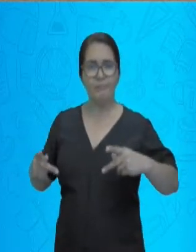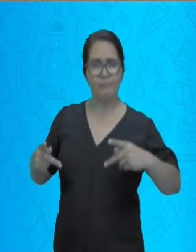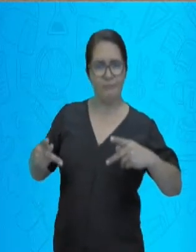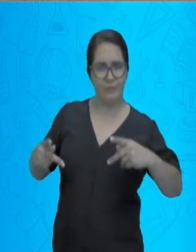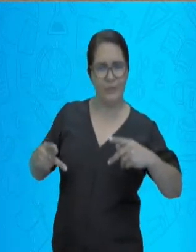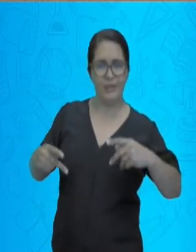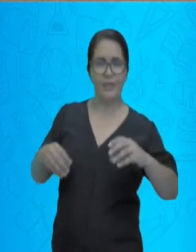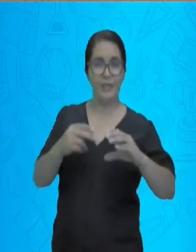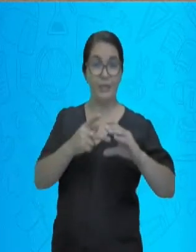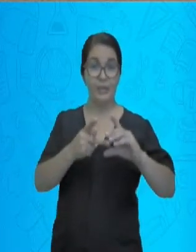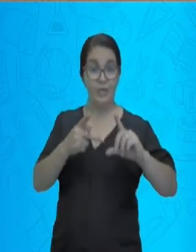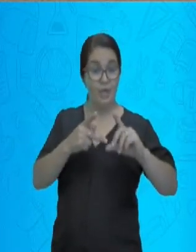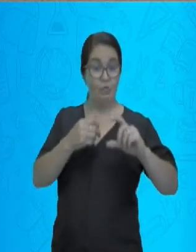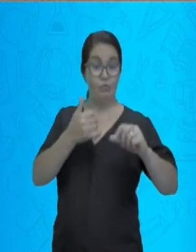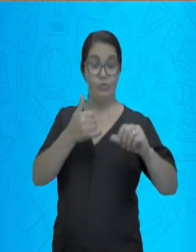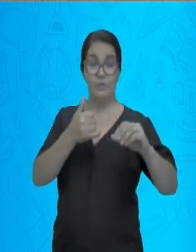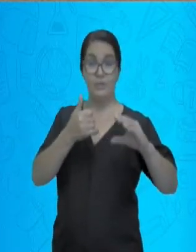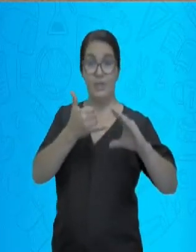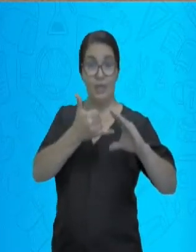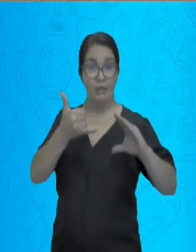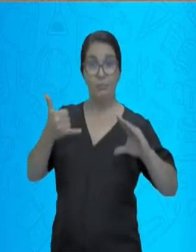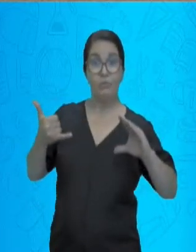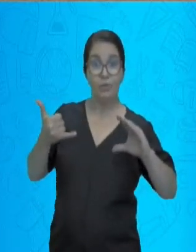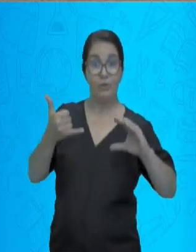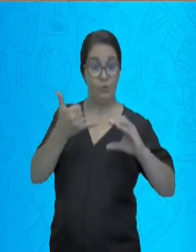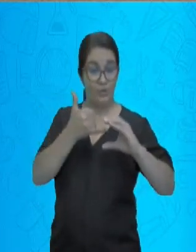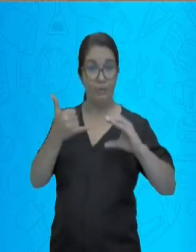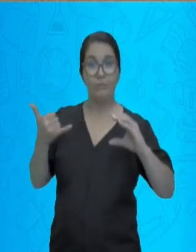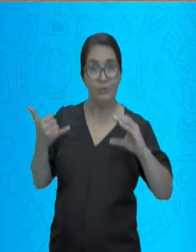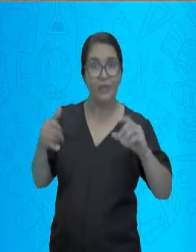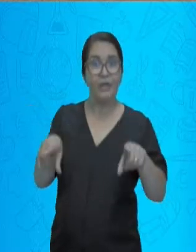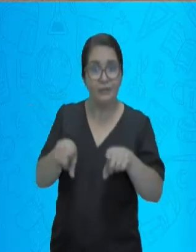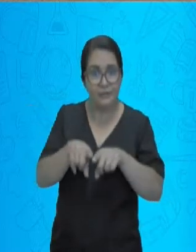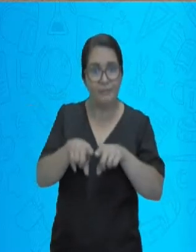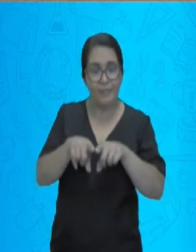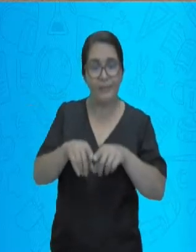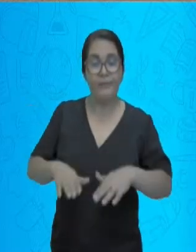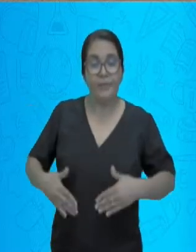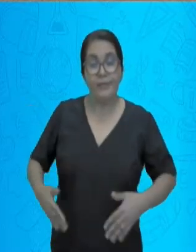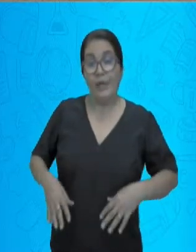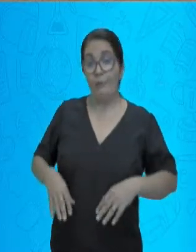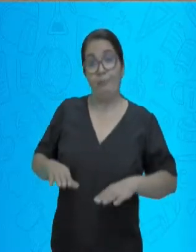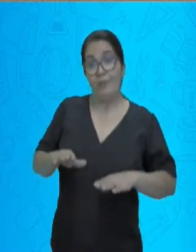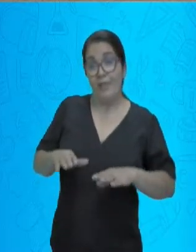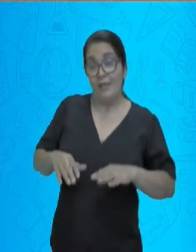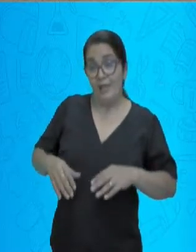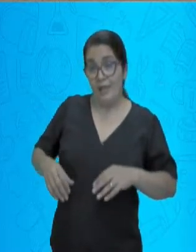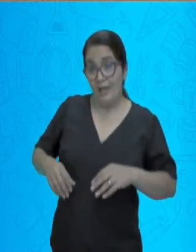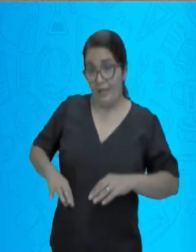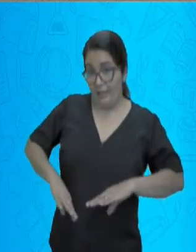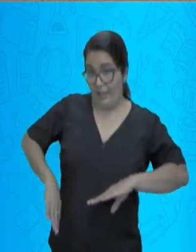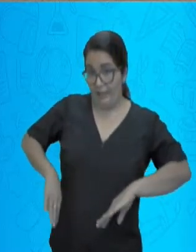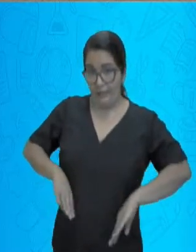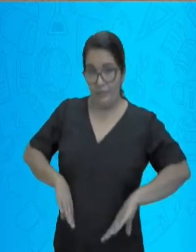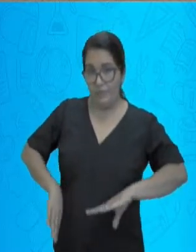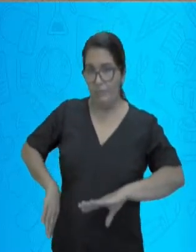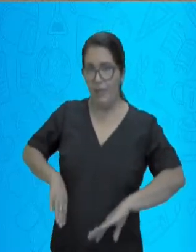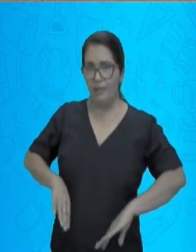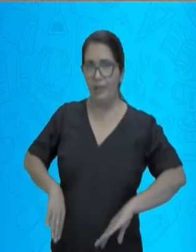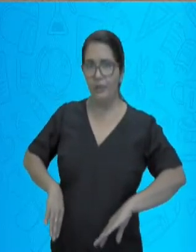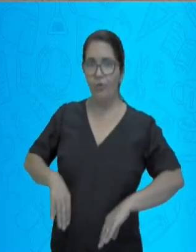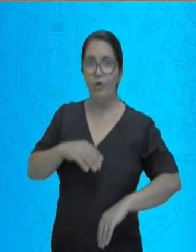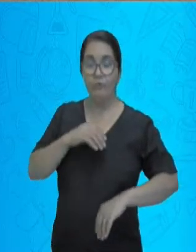chegar aquilo que eu não preciso mais. Aquilo que eu já não vou mais. O meu organismo não vai precisar para mais nada.